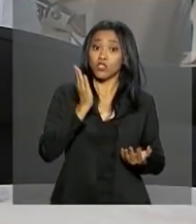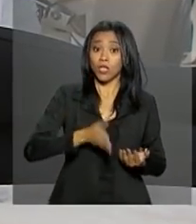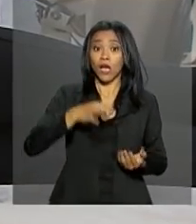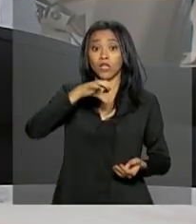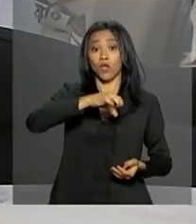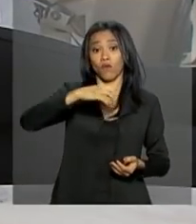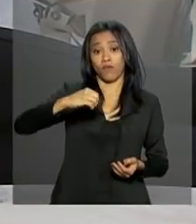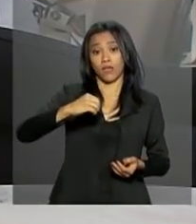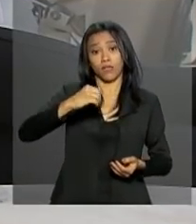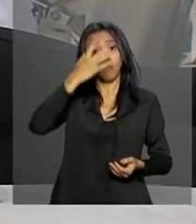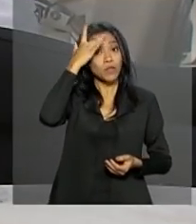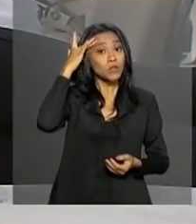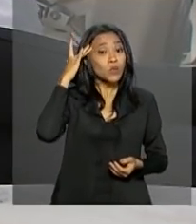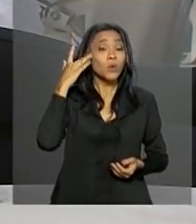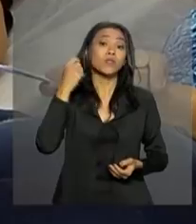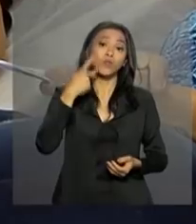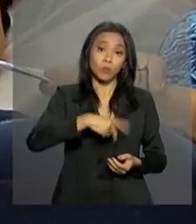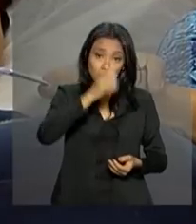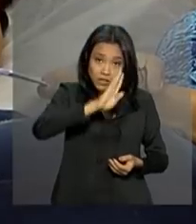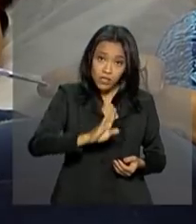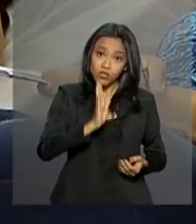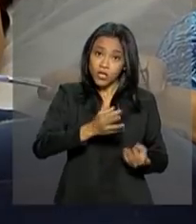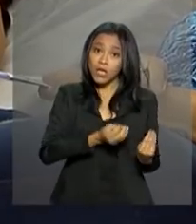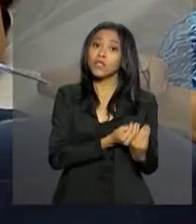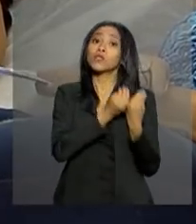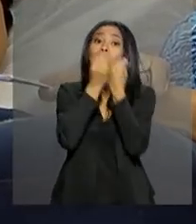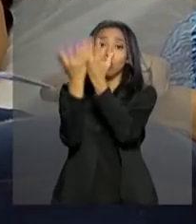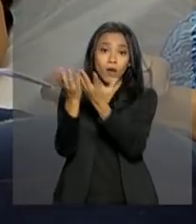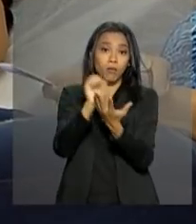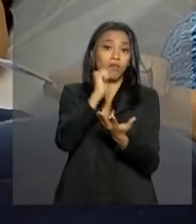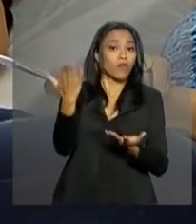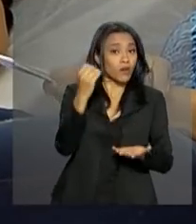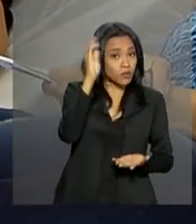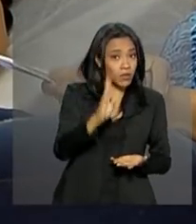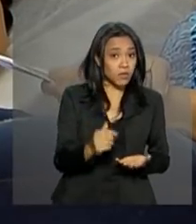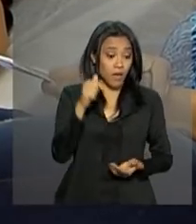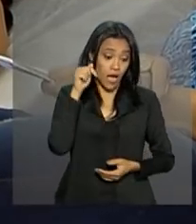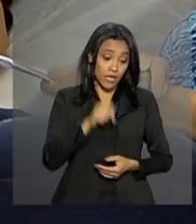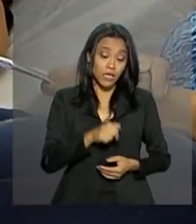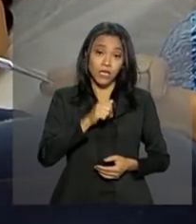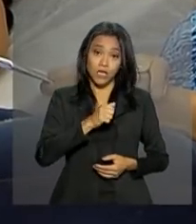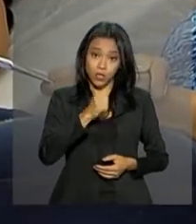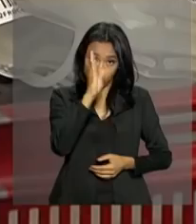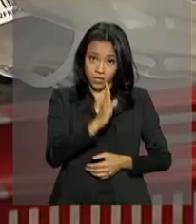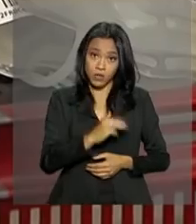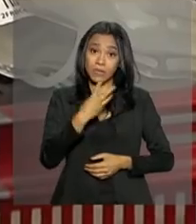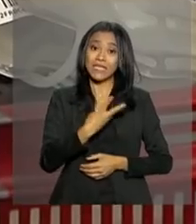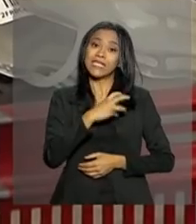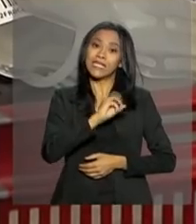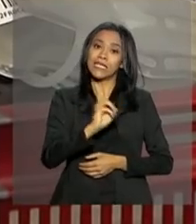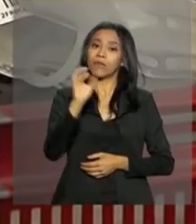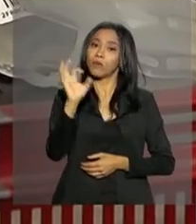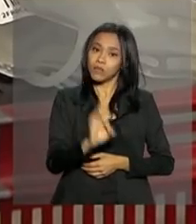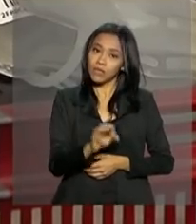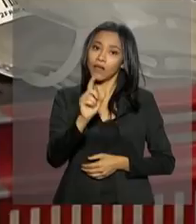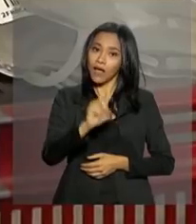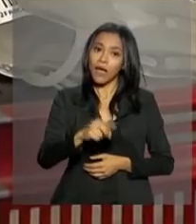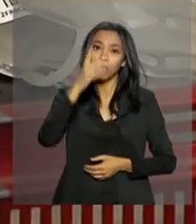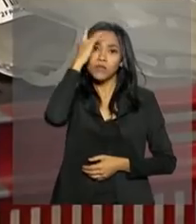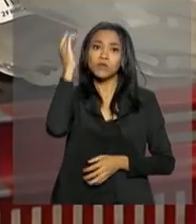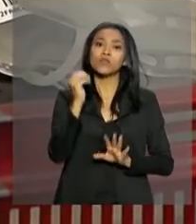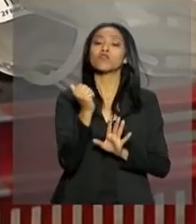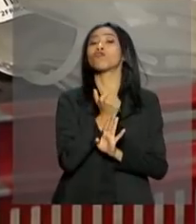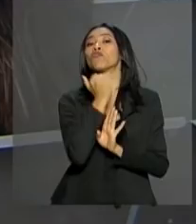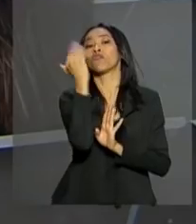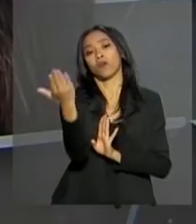doaram medula óssea para estrangeiros. Já aqui no Brasil, cerca de 30% das doações vieram de pessoas de outros